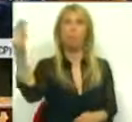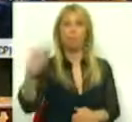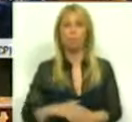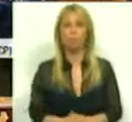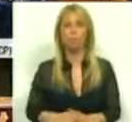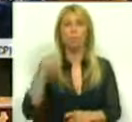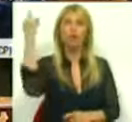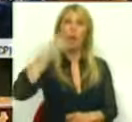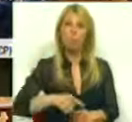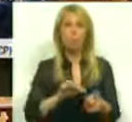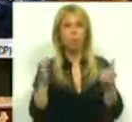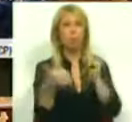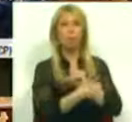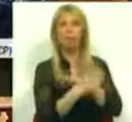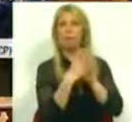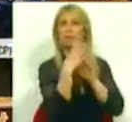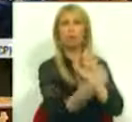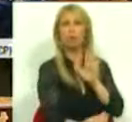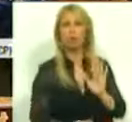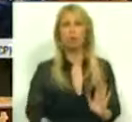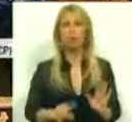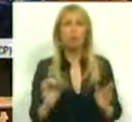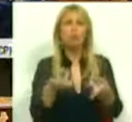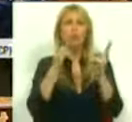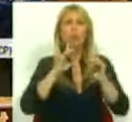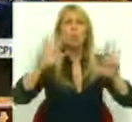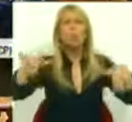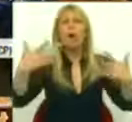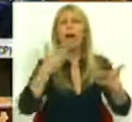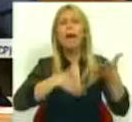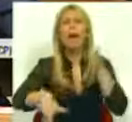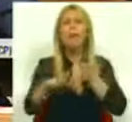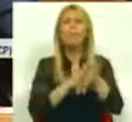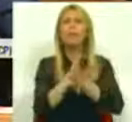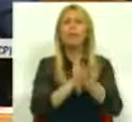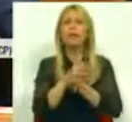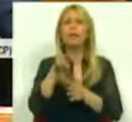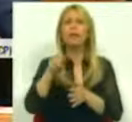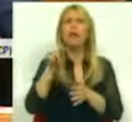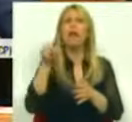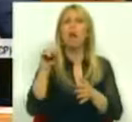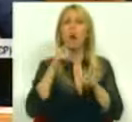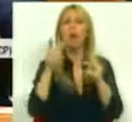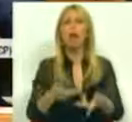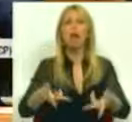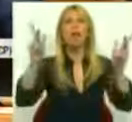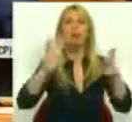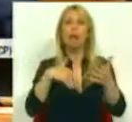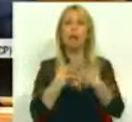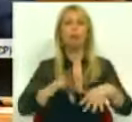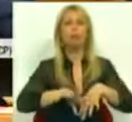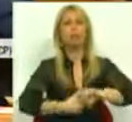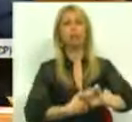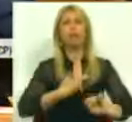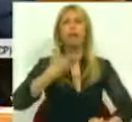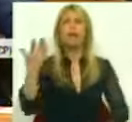de paradigma não por um qualquer aproveitamento neoliberal que arrasa os direitos do